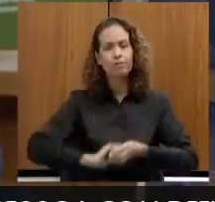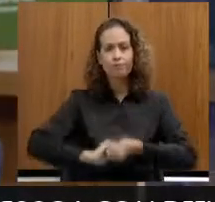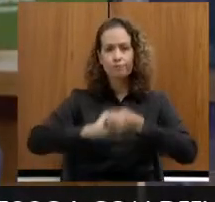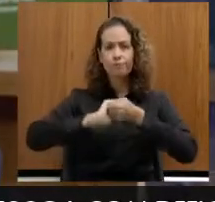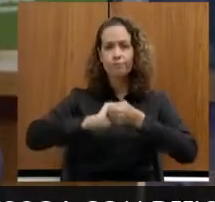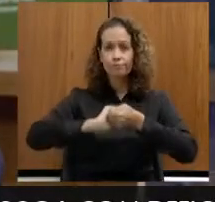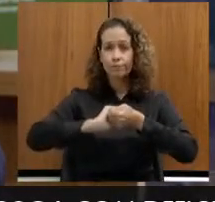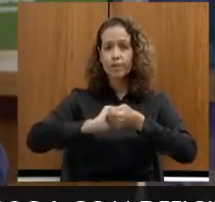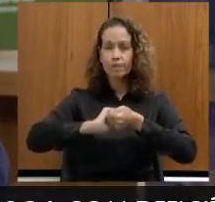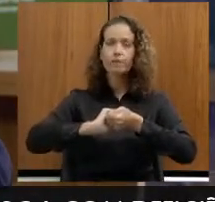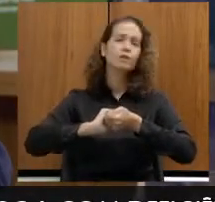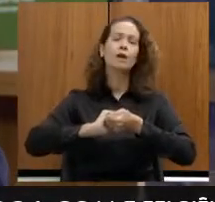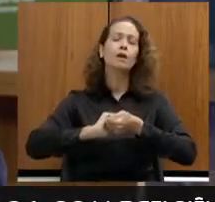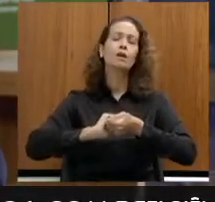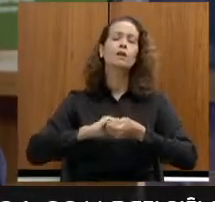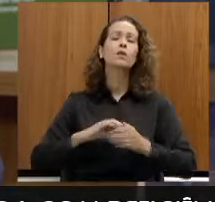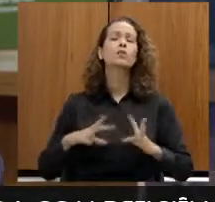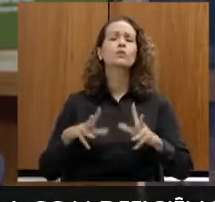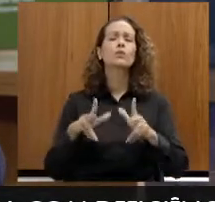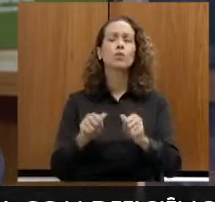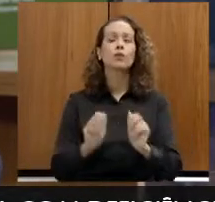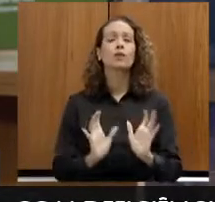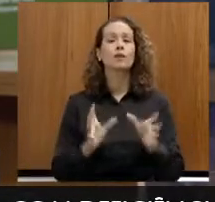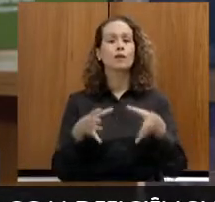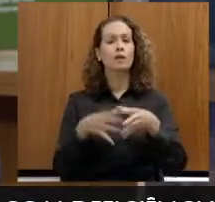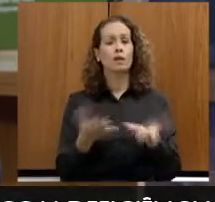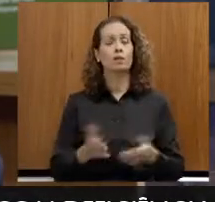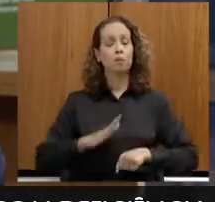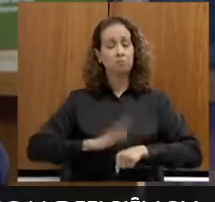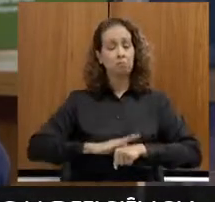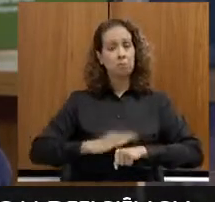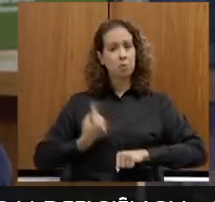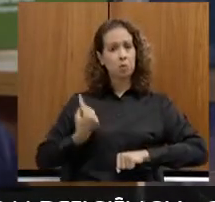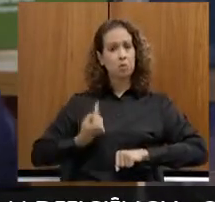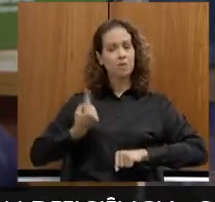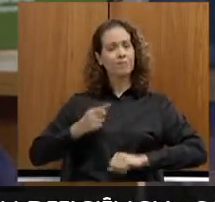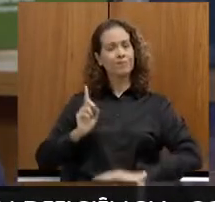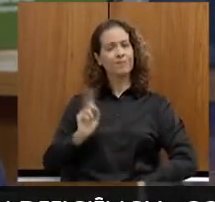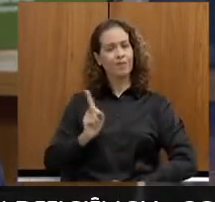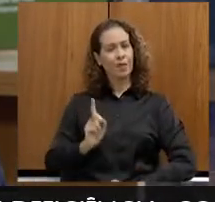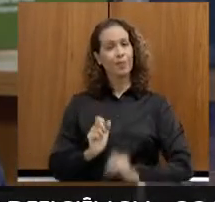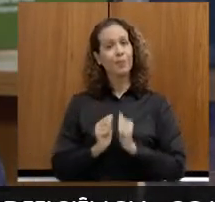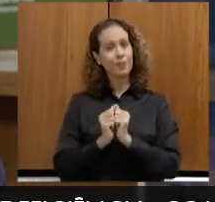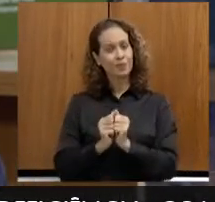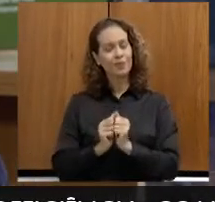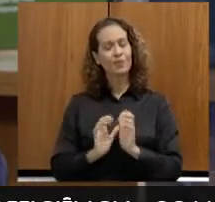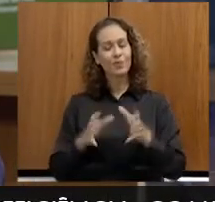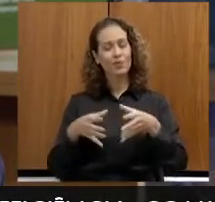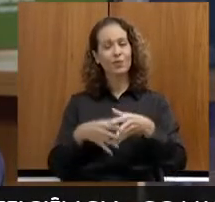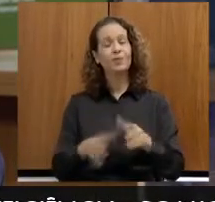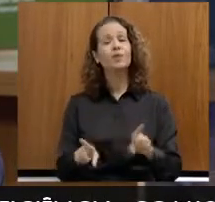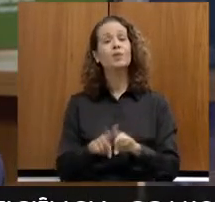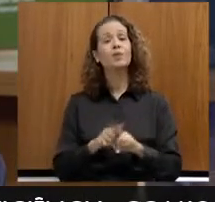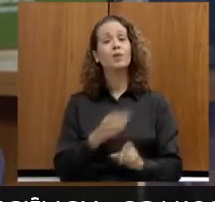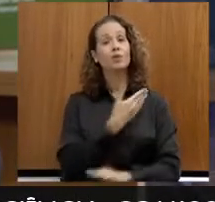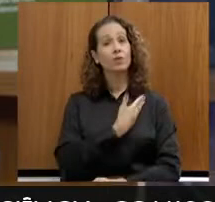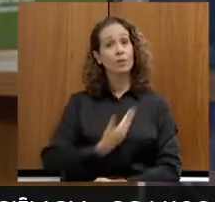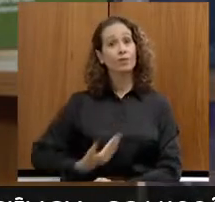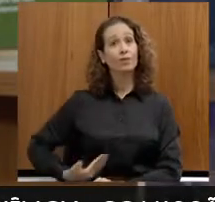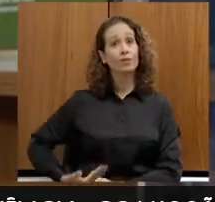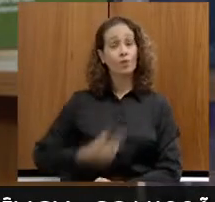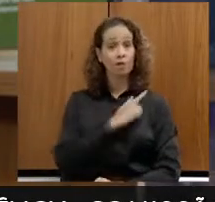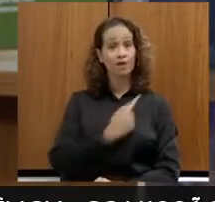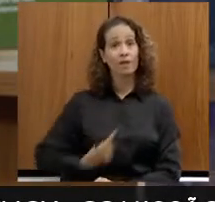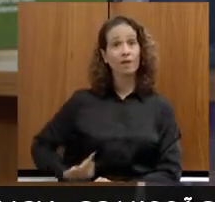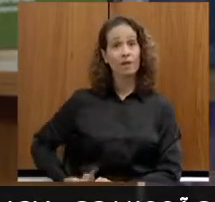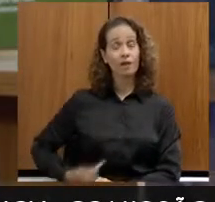e cumprimentar toda a sua equipe, porque ninguém faz nada sozinho e cumprimentar o governador Romeu Zema, que soube escolher